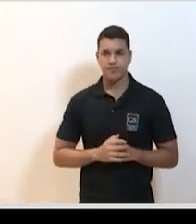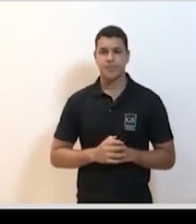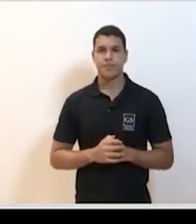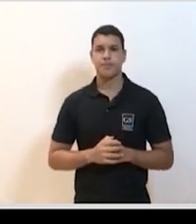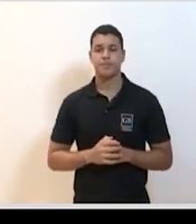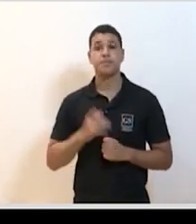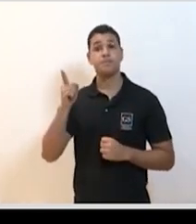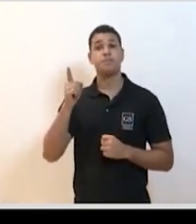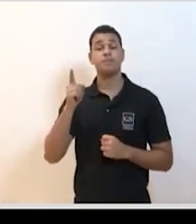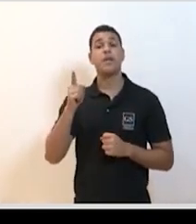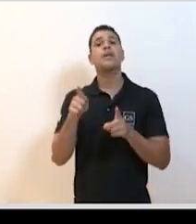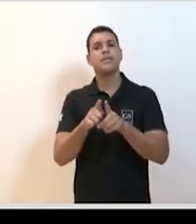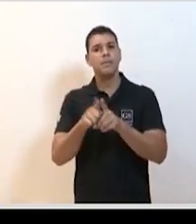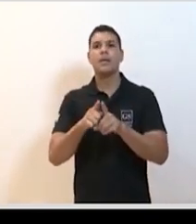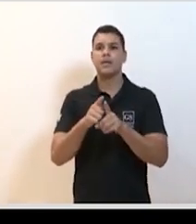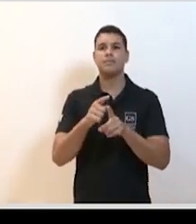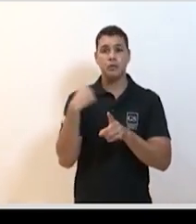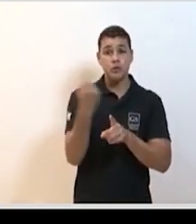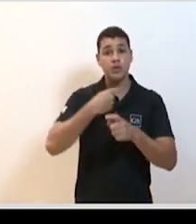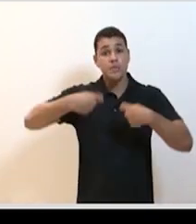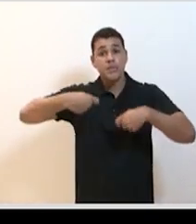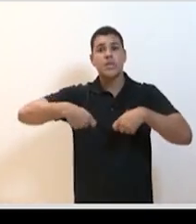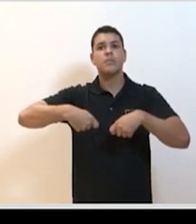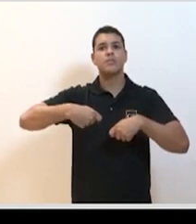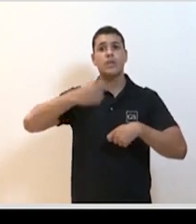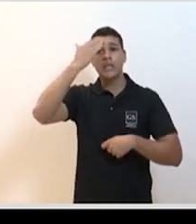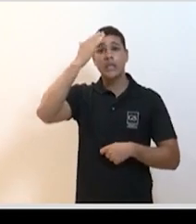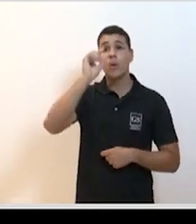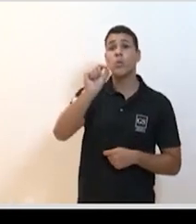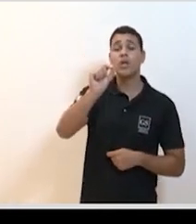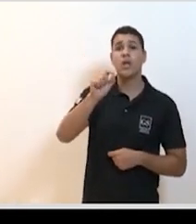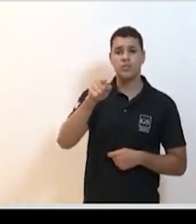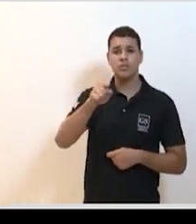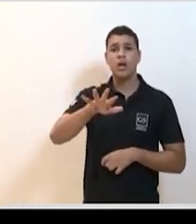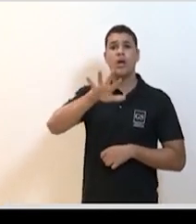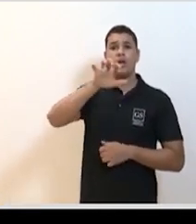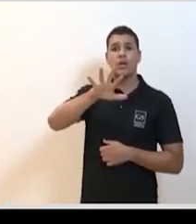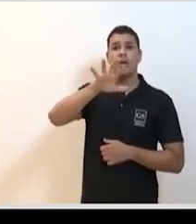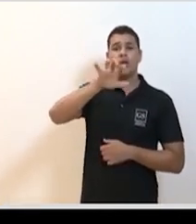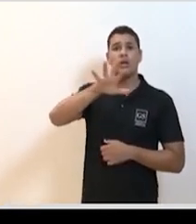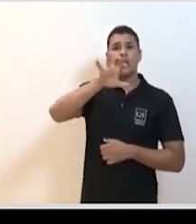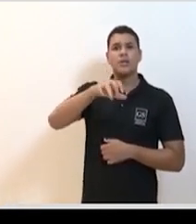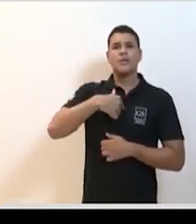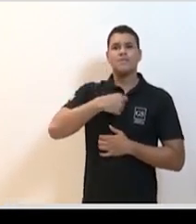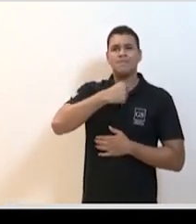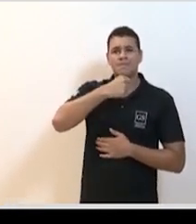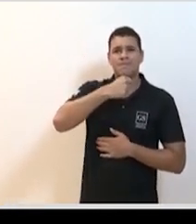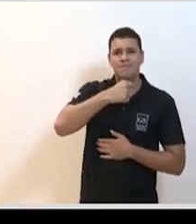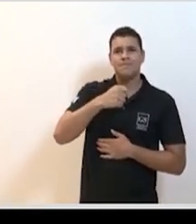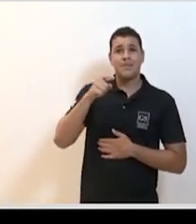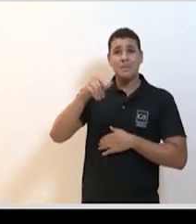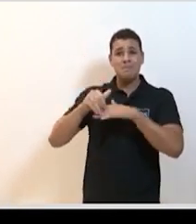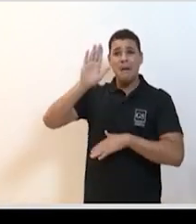Um aspecto importante, também, é a gente entender que as infecções respiratórias, talvez, sejam a doença mais negligenciada. É a doença que